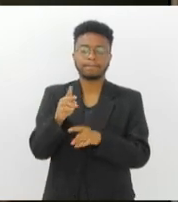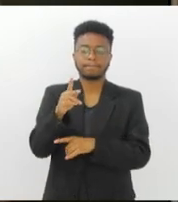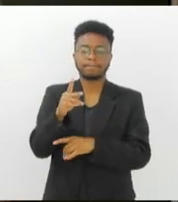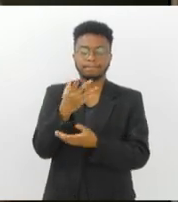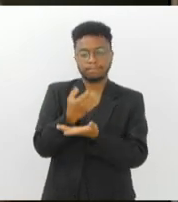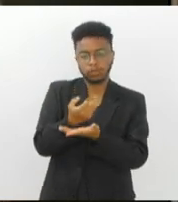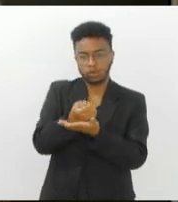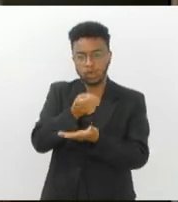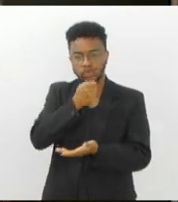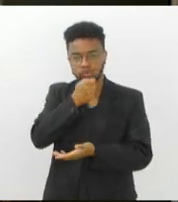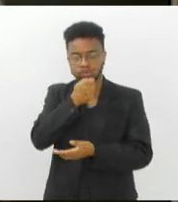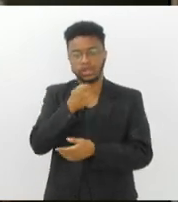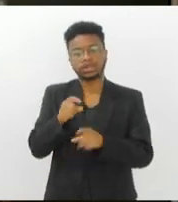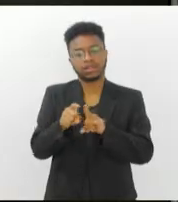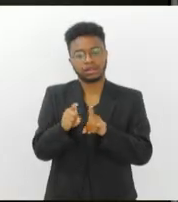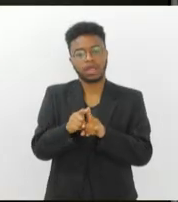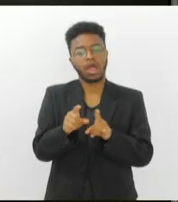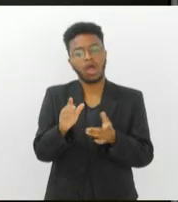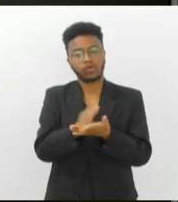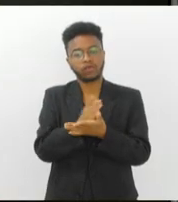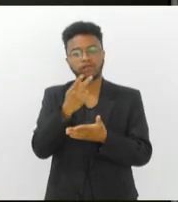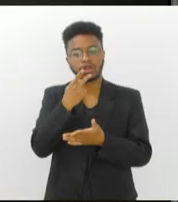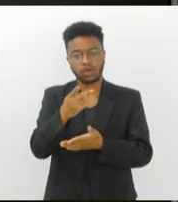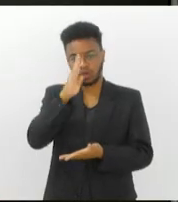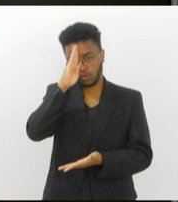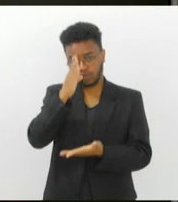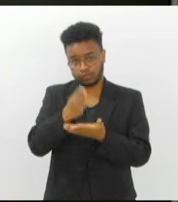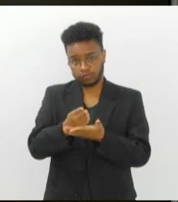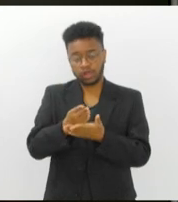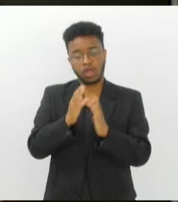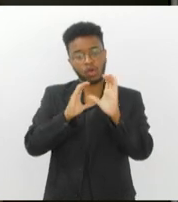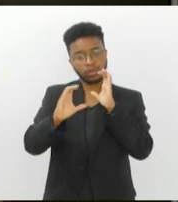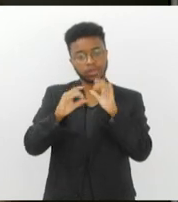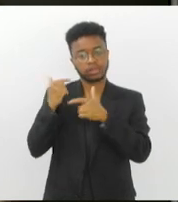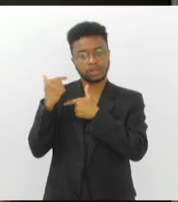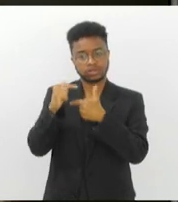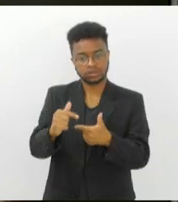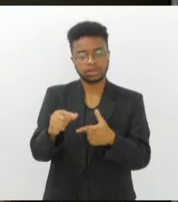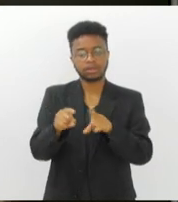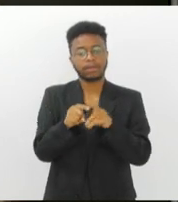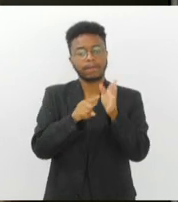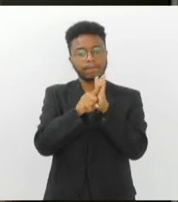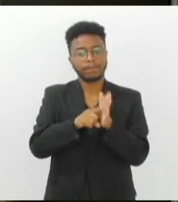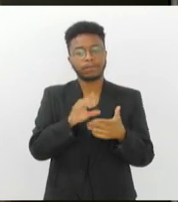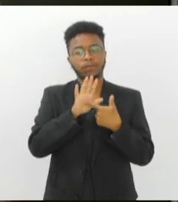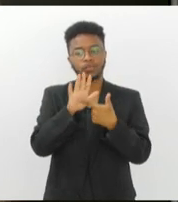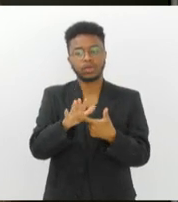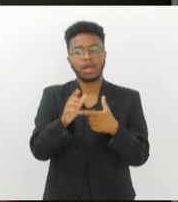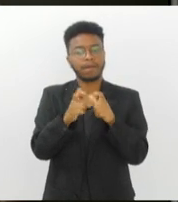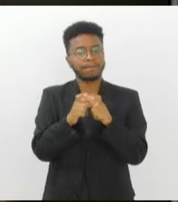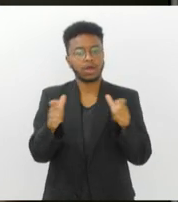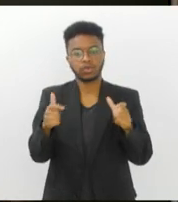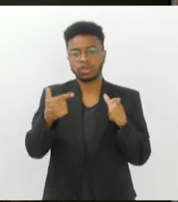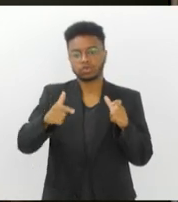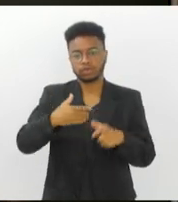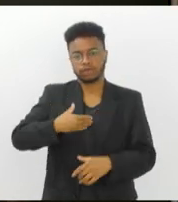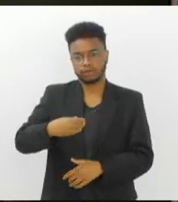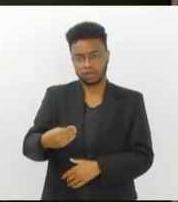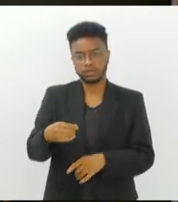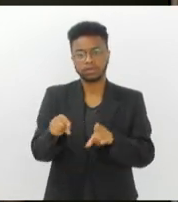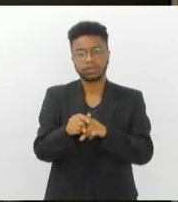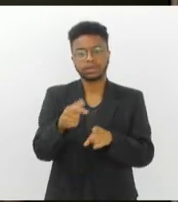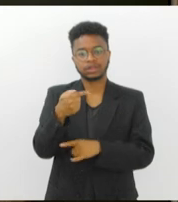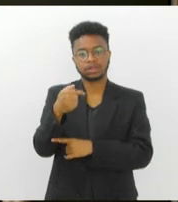meios de comunicação tradicionais. A pesquisa também revelou que a maioria, 95%, não possui filhos e